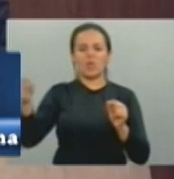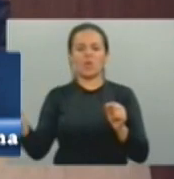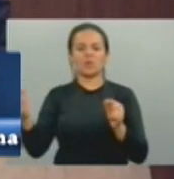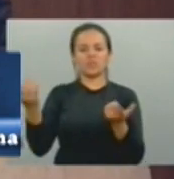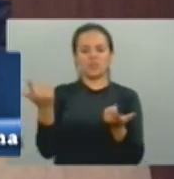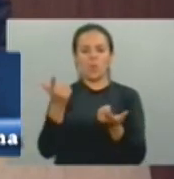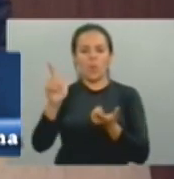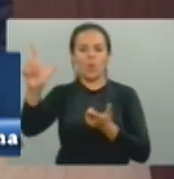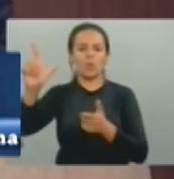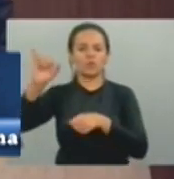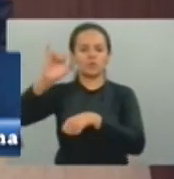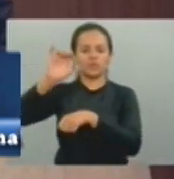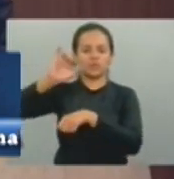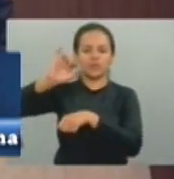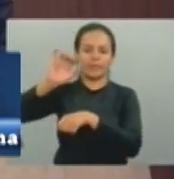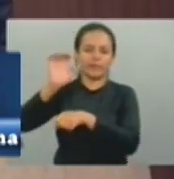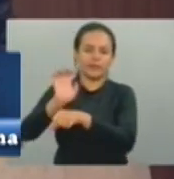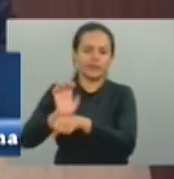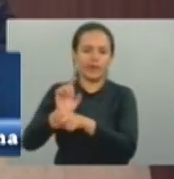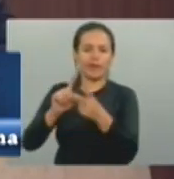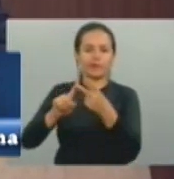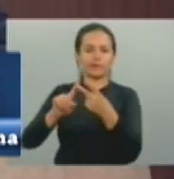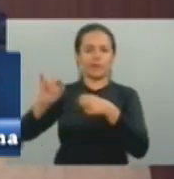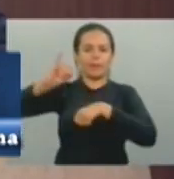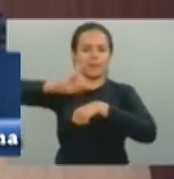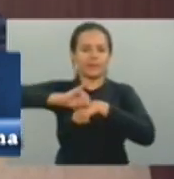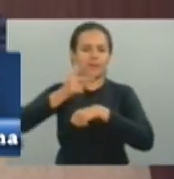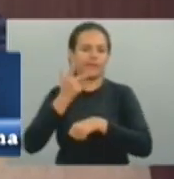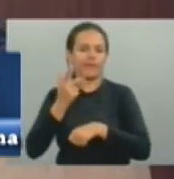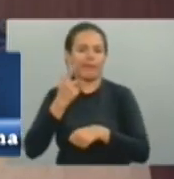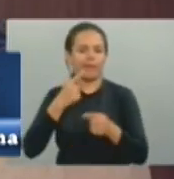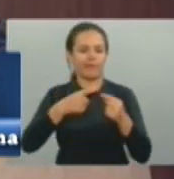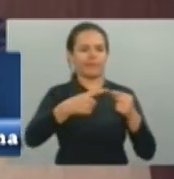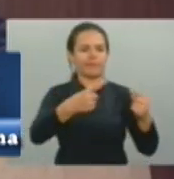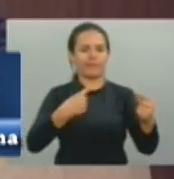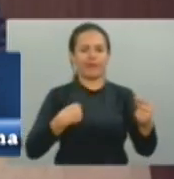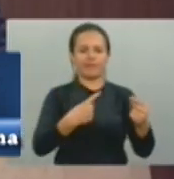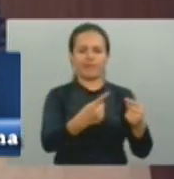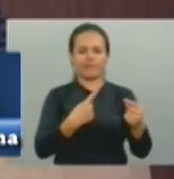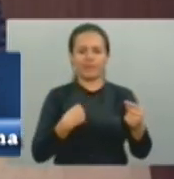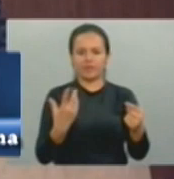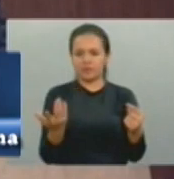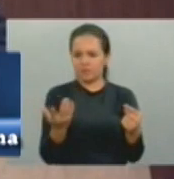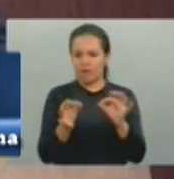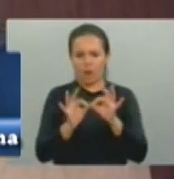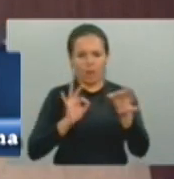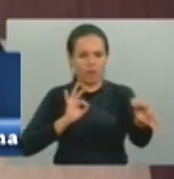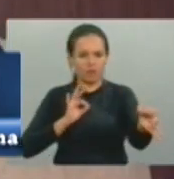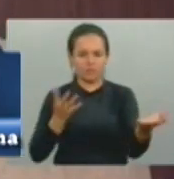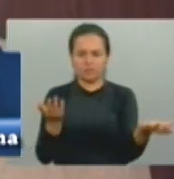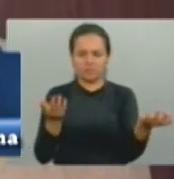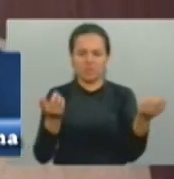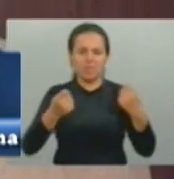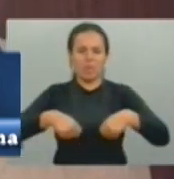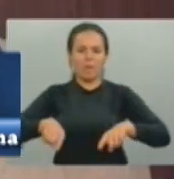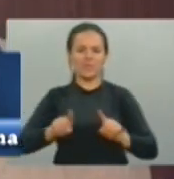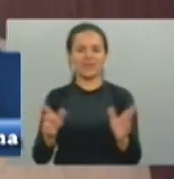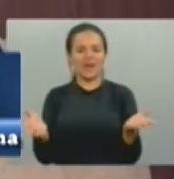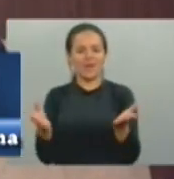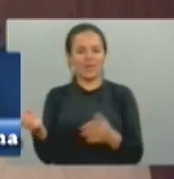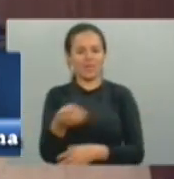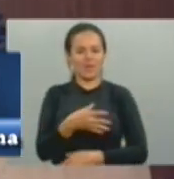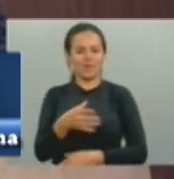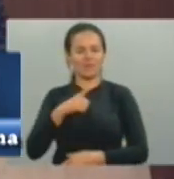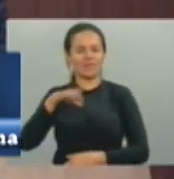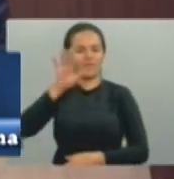perto dos seus pais, sem precisar, acima de tudo, sair da sua terra. E lá, fazendo o